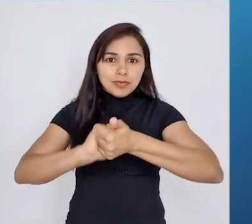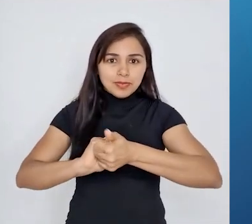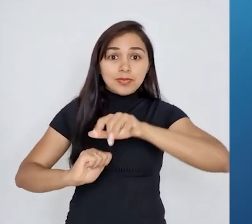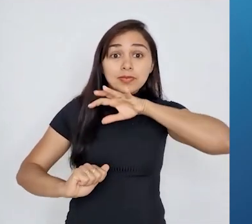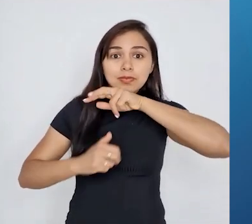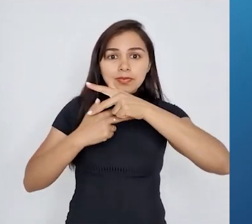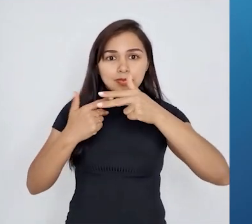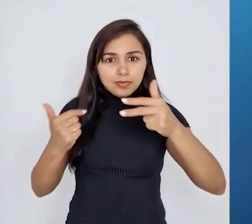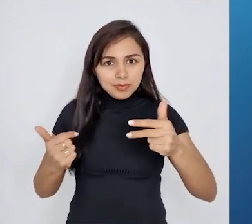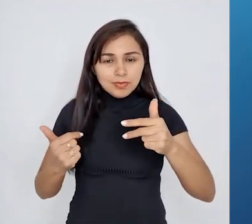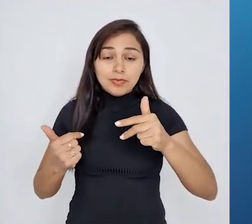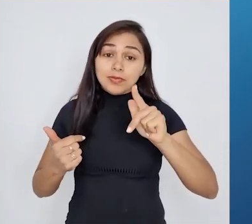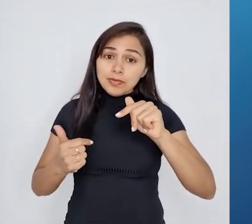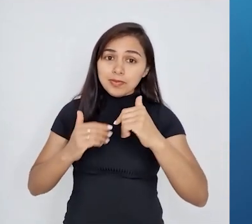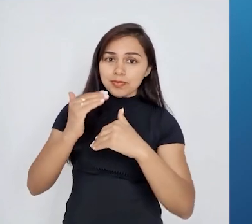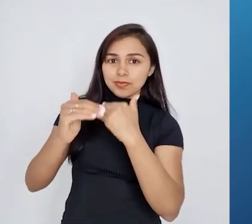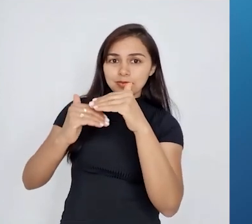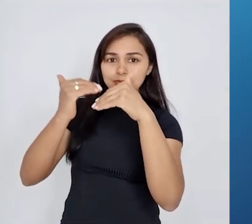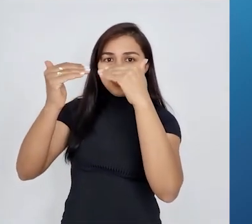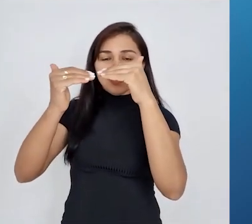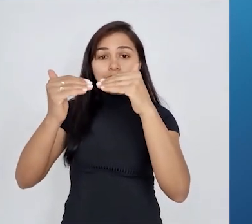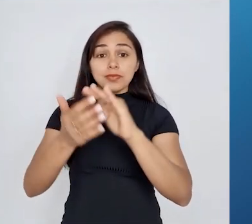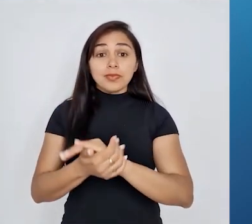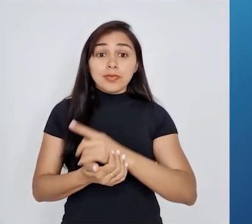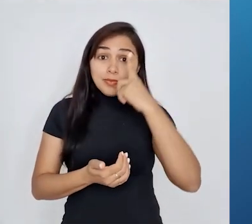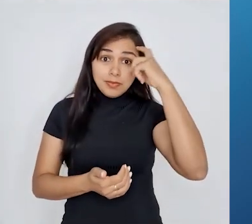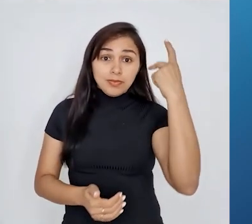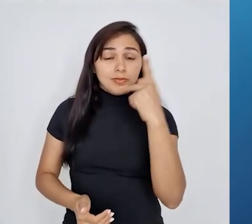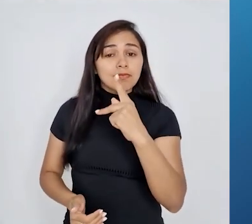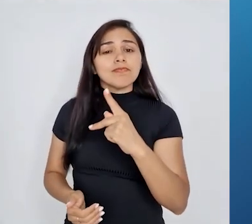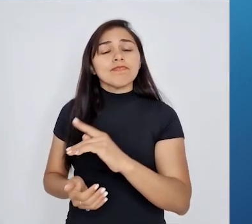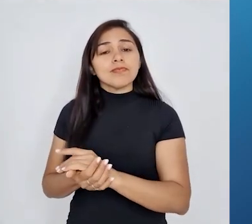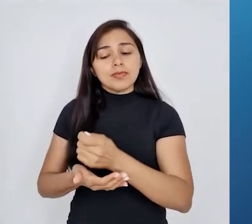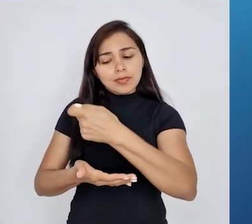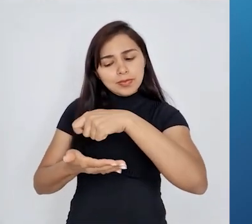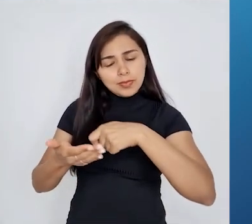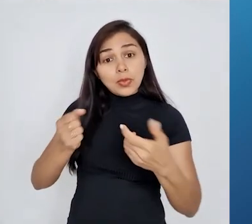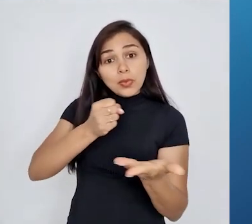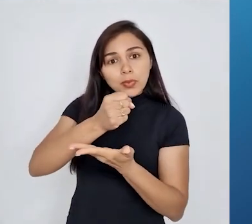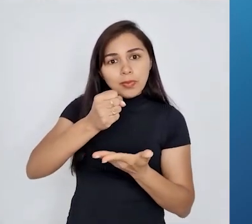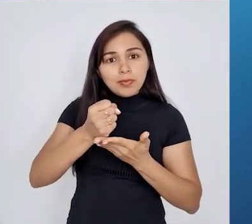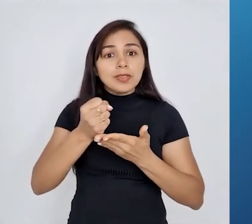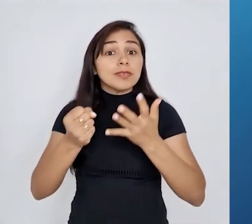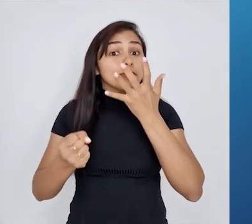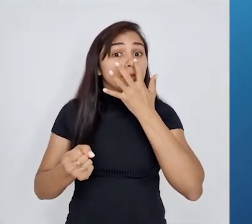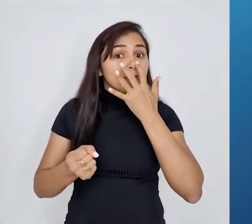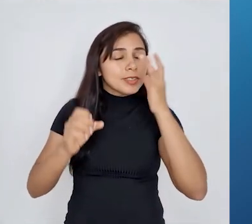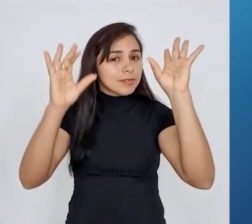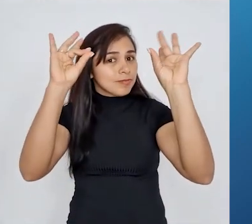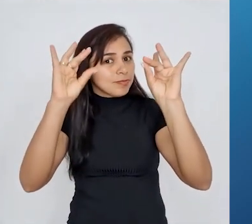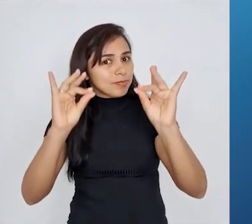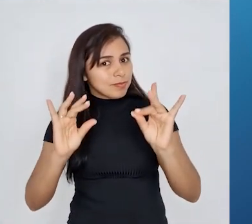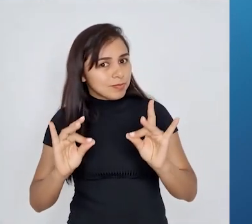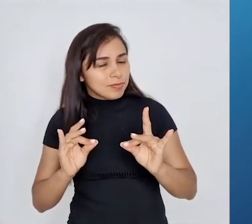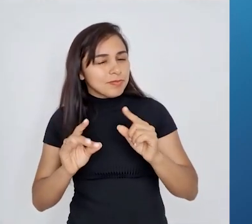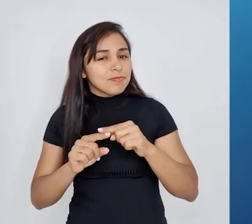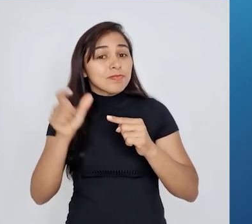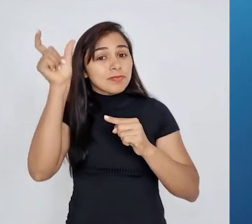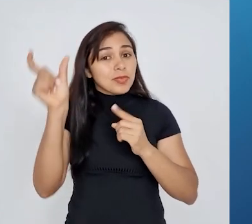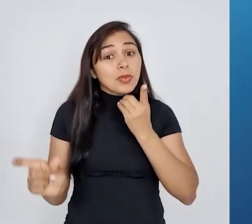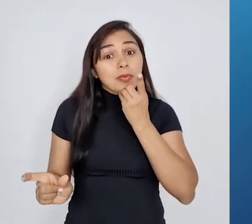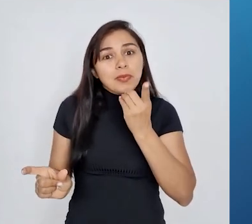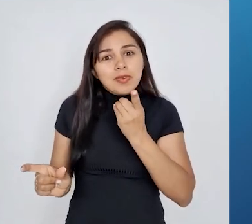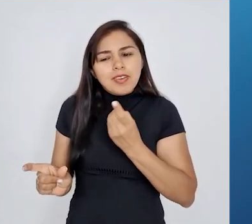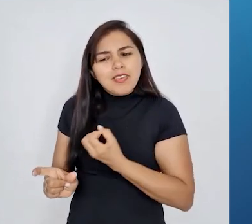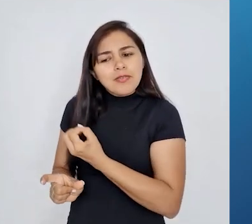Suas ideias foram fundamentadas em observações detalhadas e coletadas durante sua viagem ao redor do mundo a